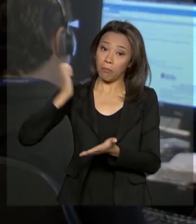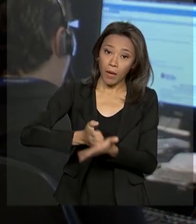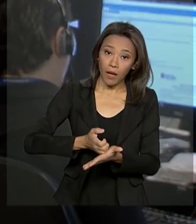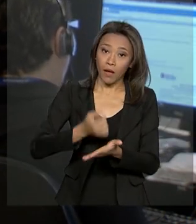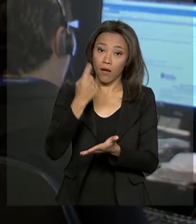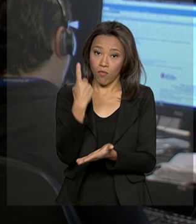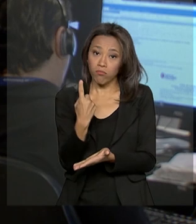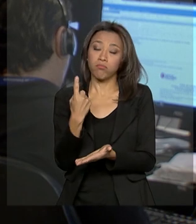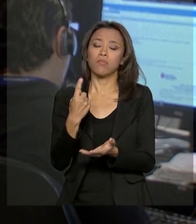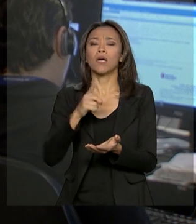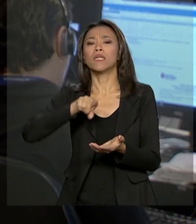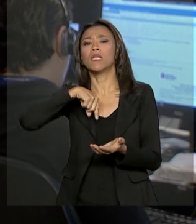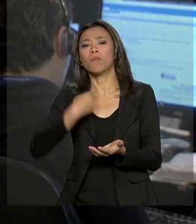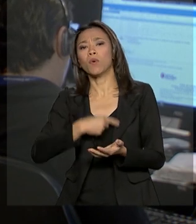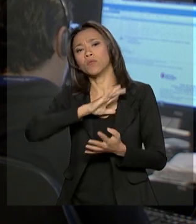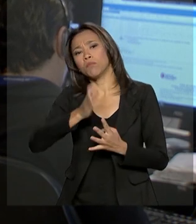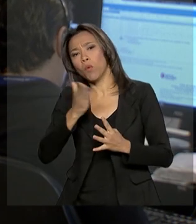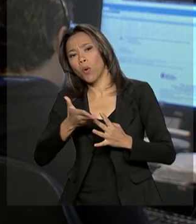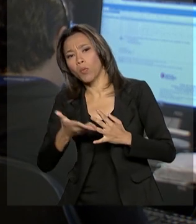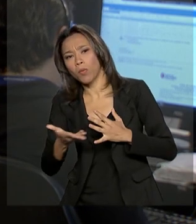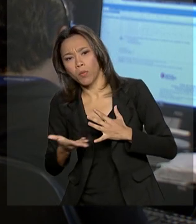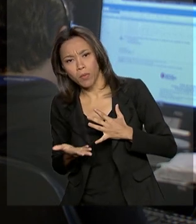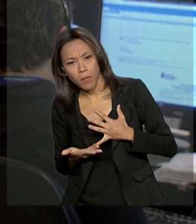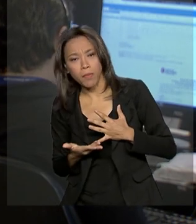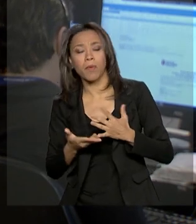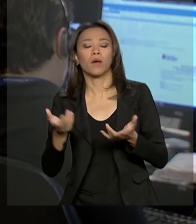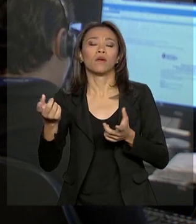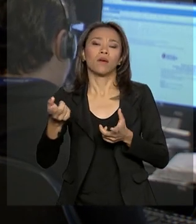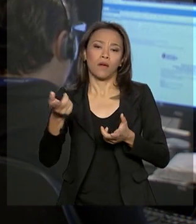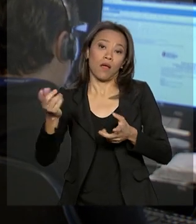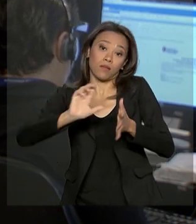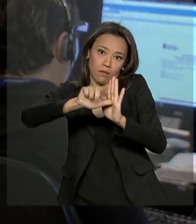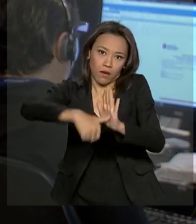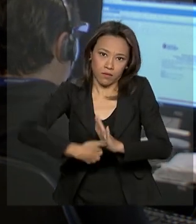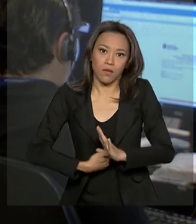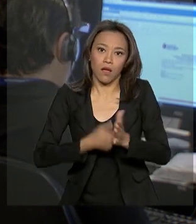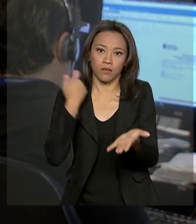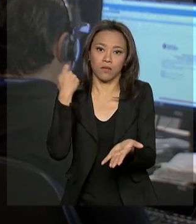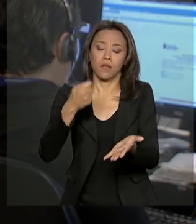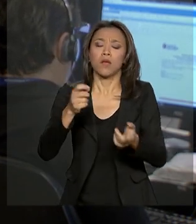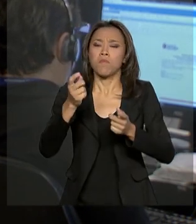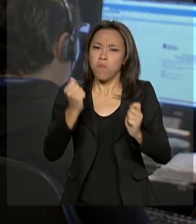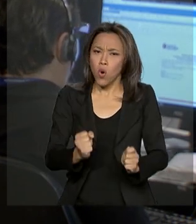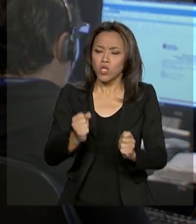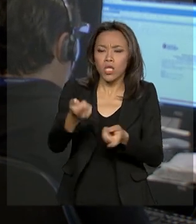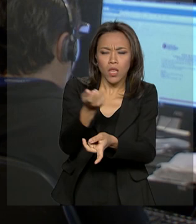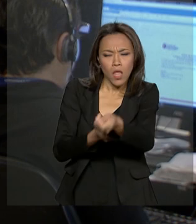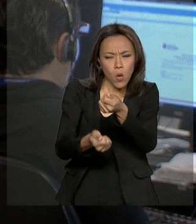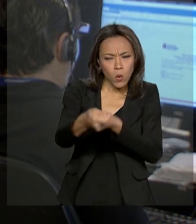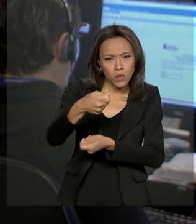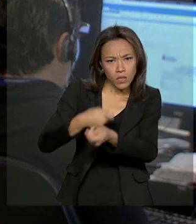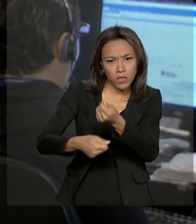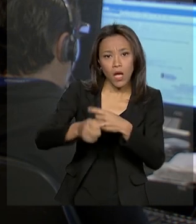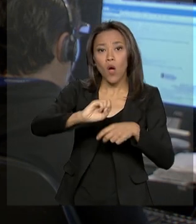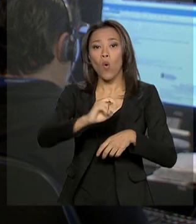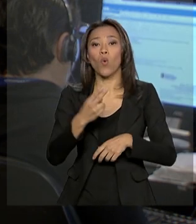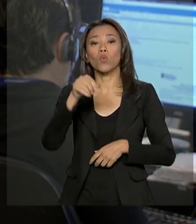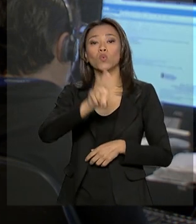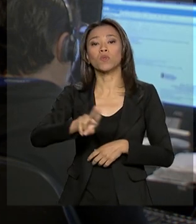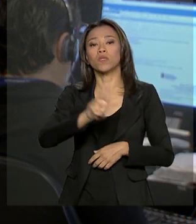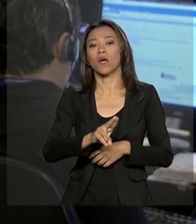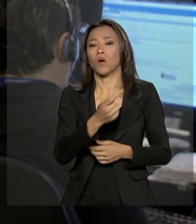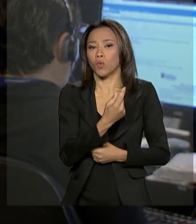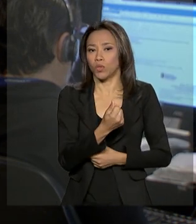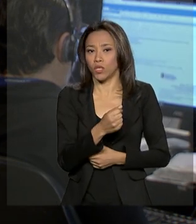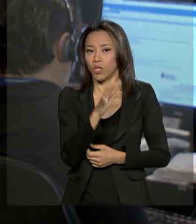incorporar as demais parcelas em atraso, realizar acordo com o pagamento inicial ou ainda utilizar o saldo do FGTS